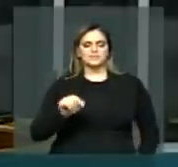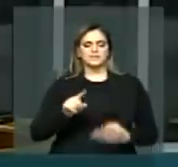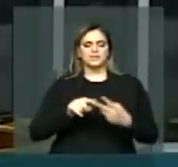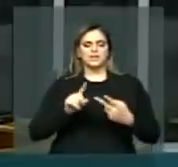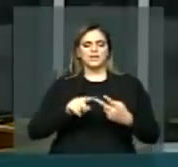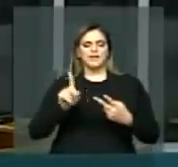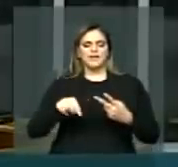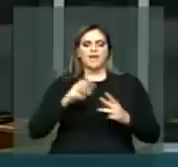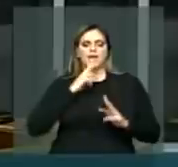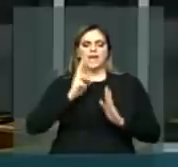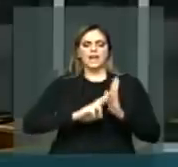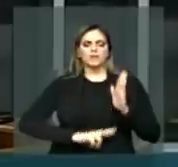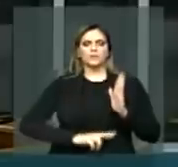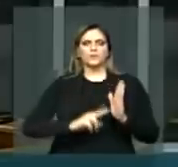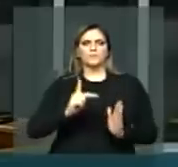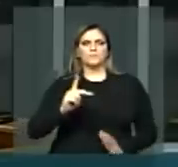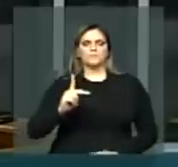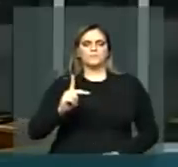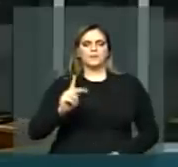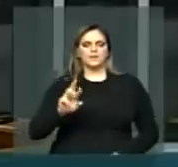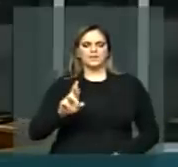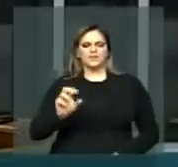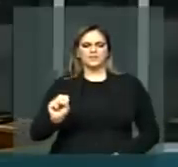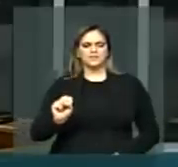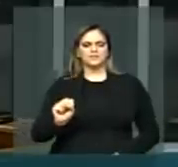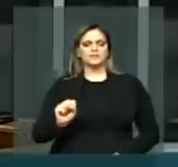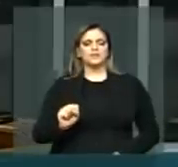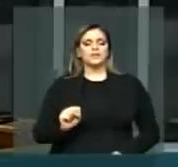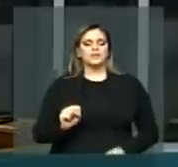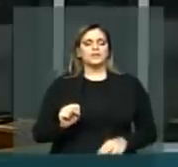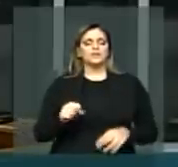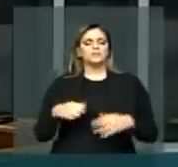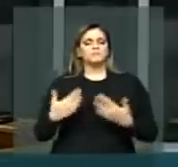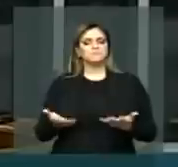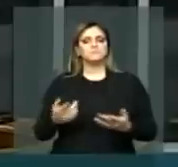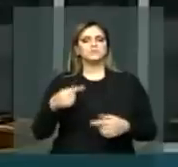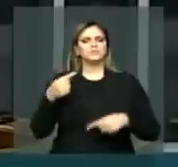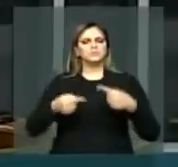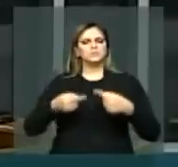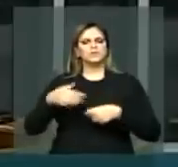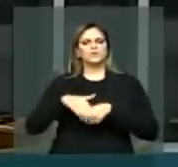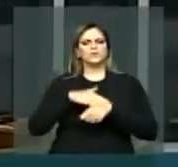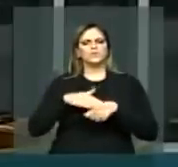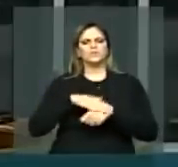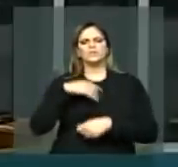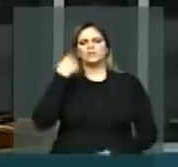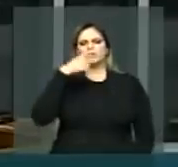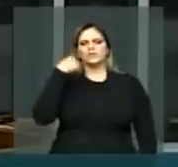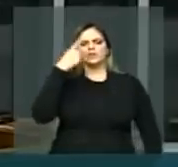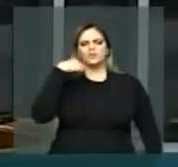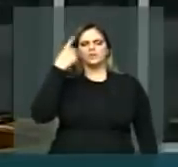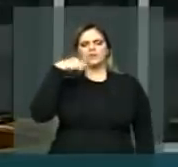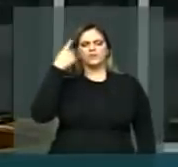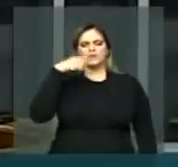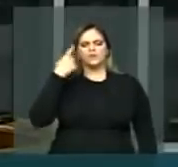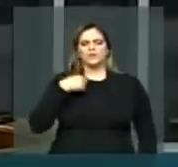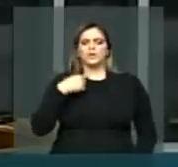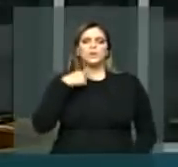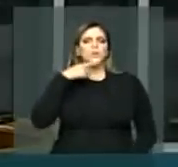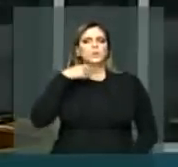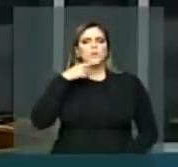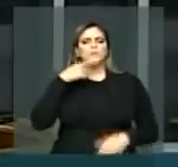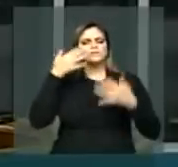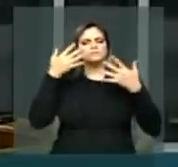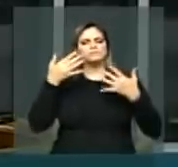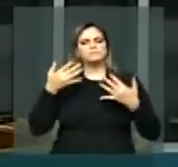PLS em questão e ali discutimos por horas, tiramos dúvidas,